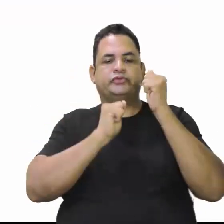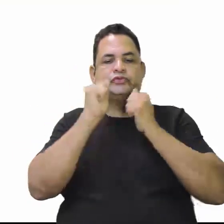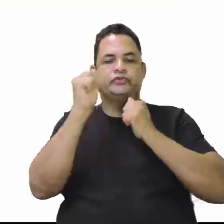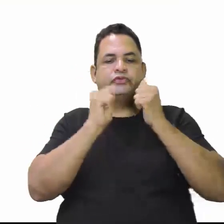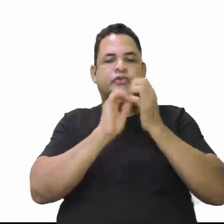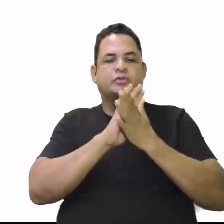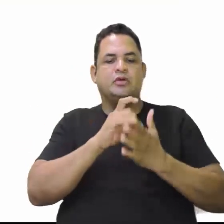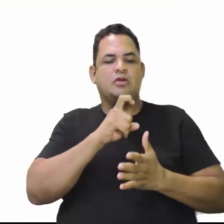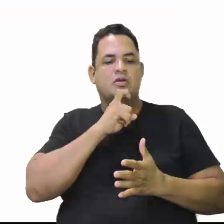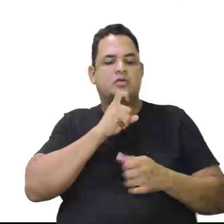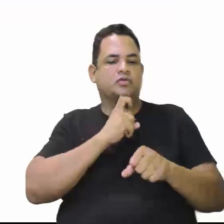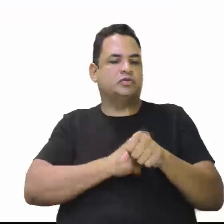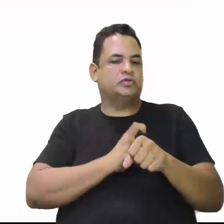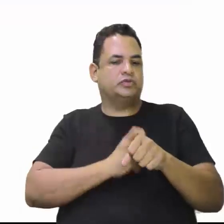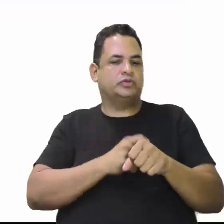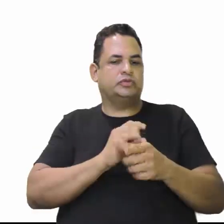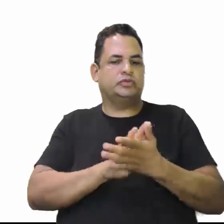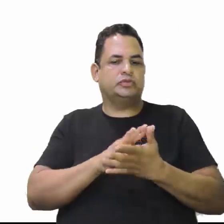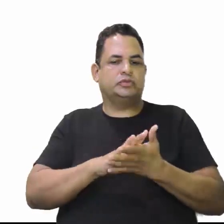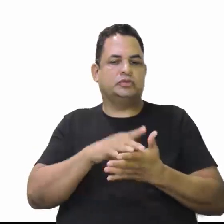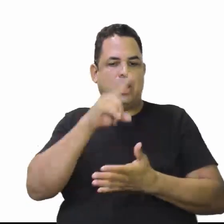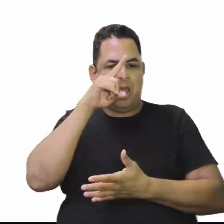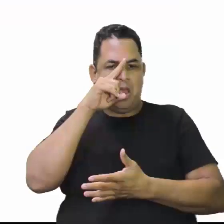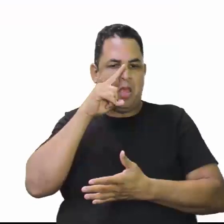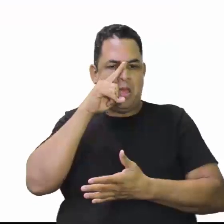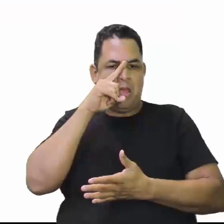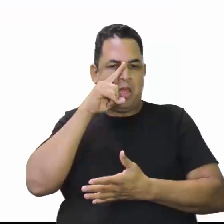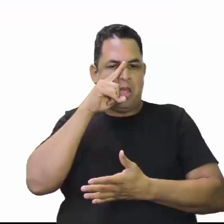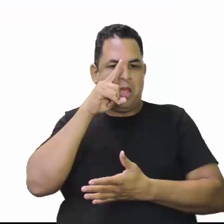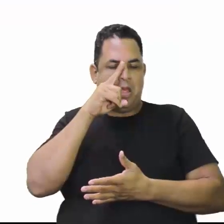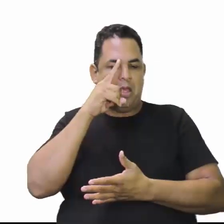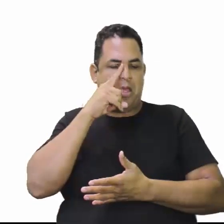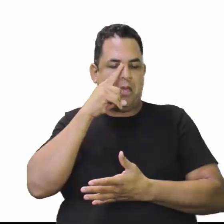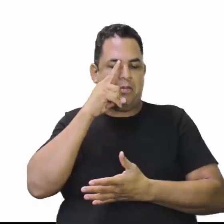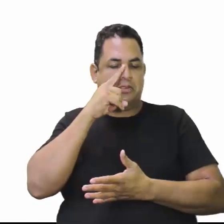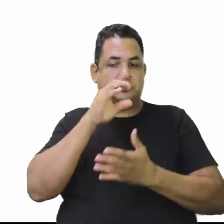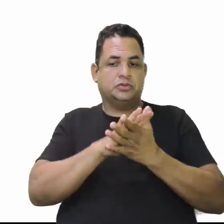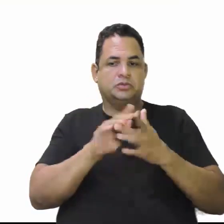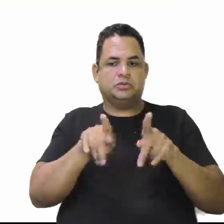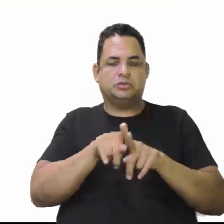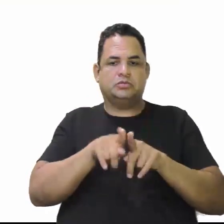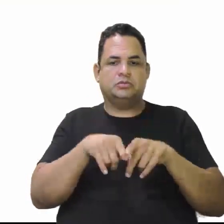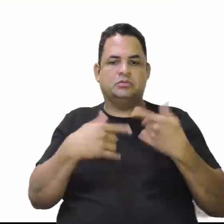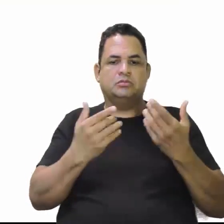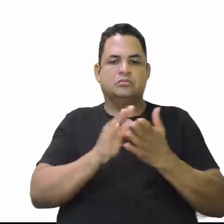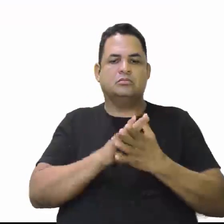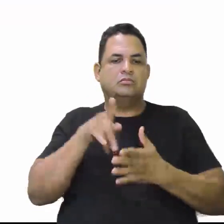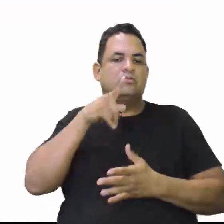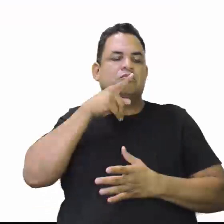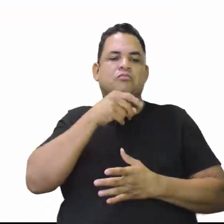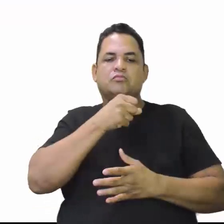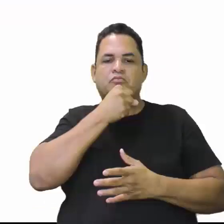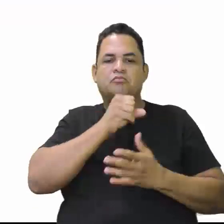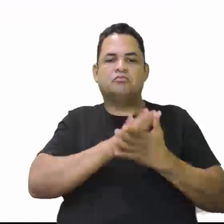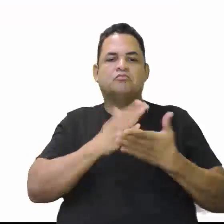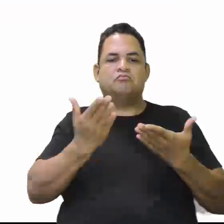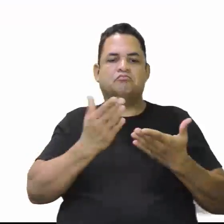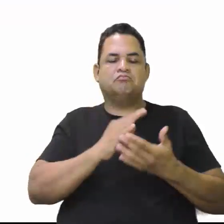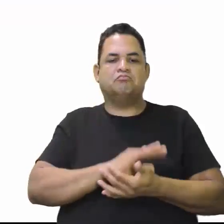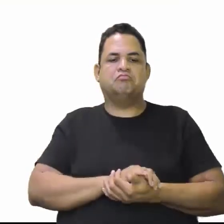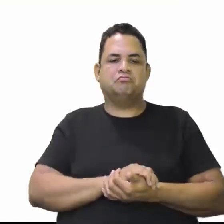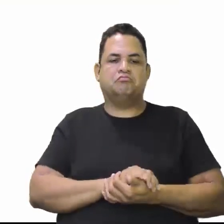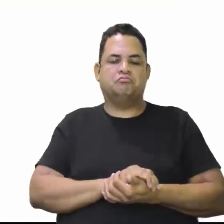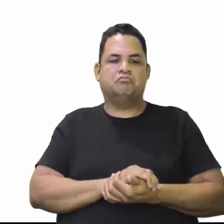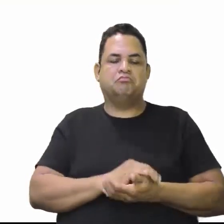biscoito. Então, percebam vocês aí que Porto Velho tinha do que era mais